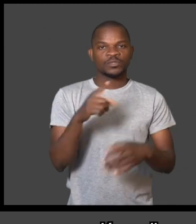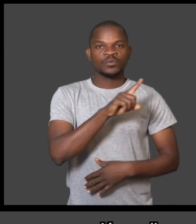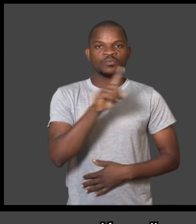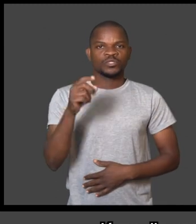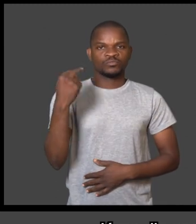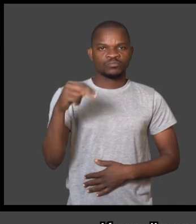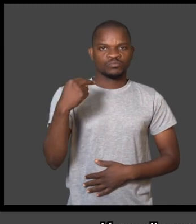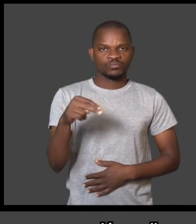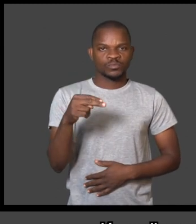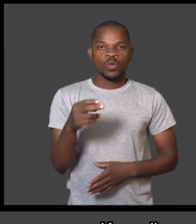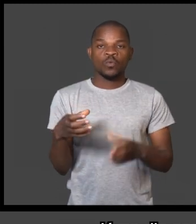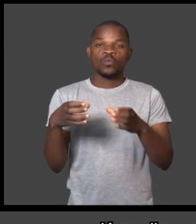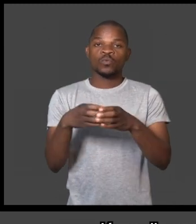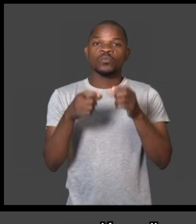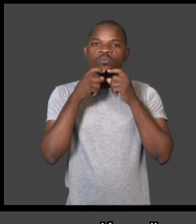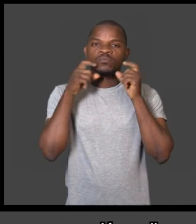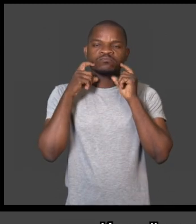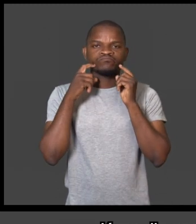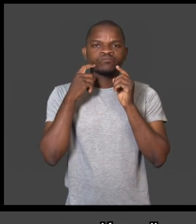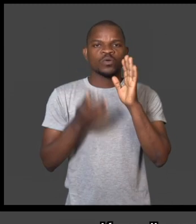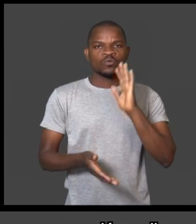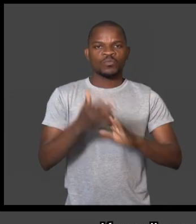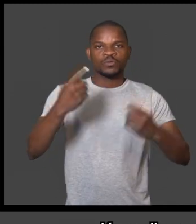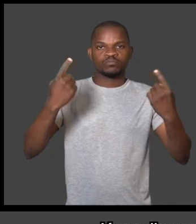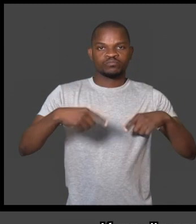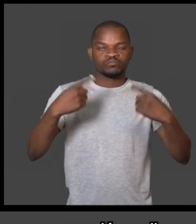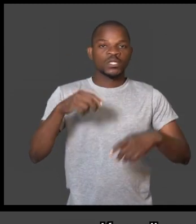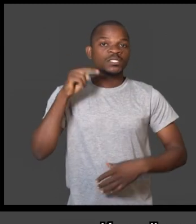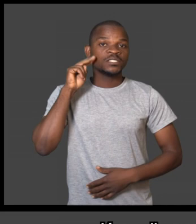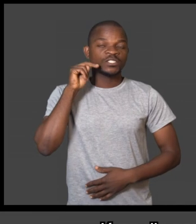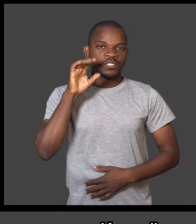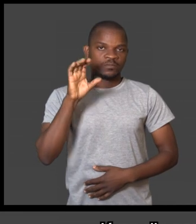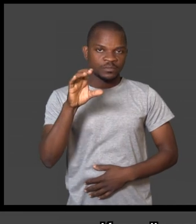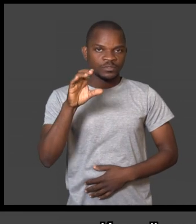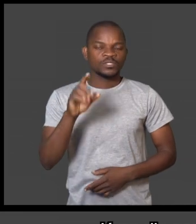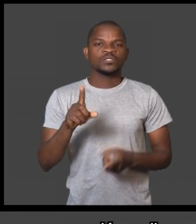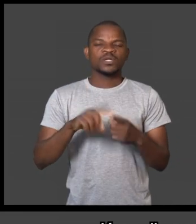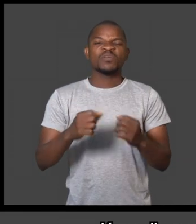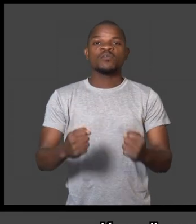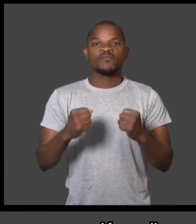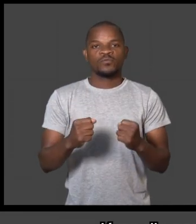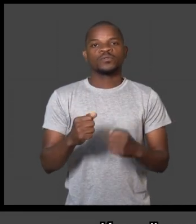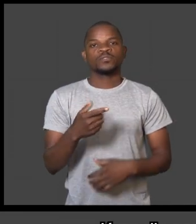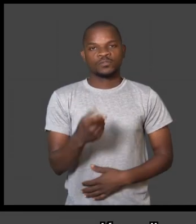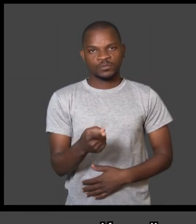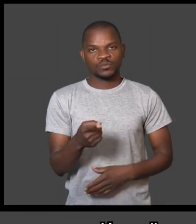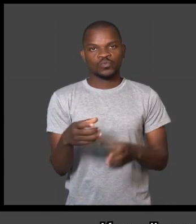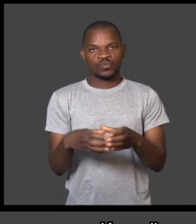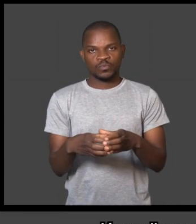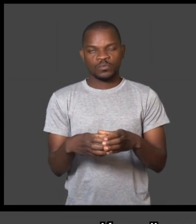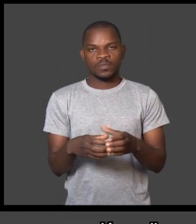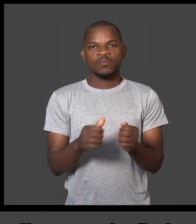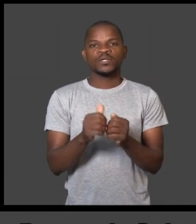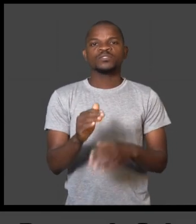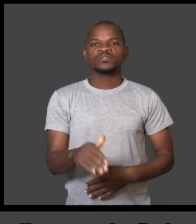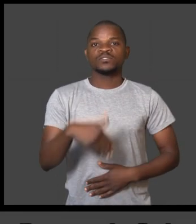de novembro, o Cinco Nacional vai defrontar a Nigéria, o adversário mais forte do